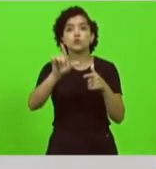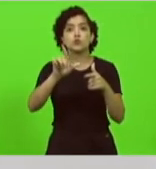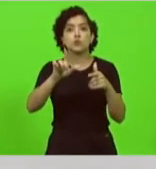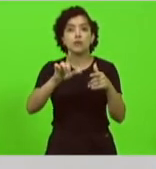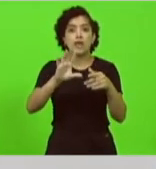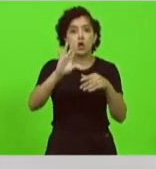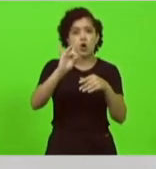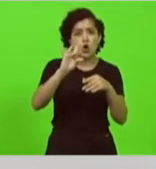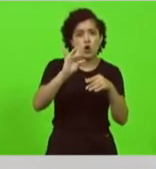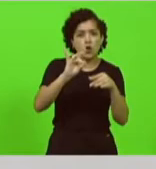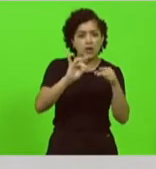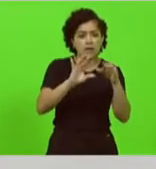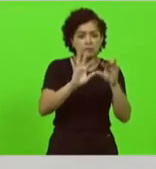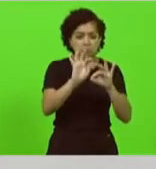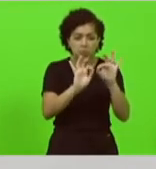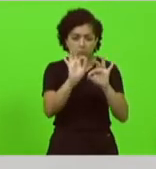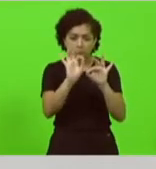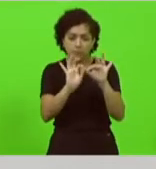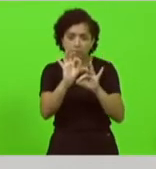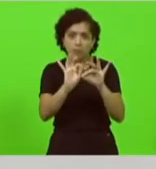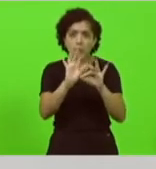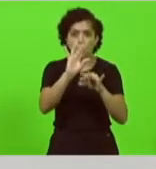que a própria equipe colou